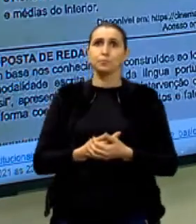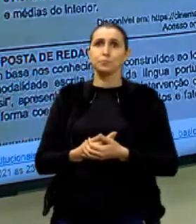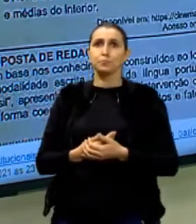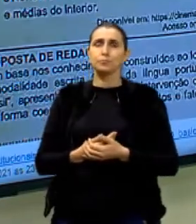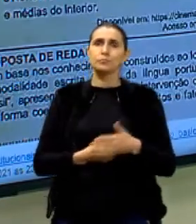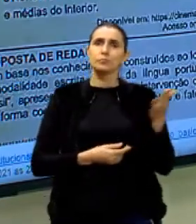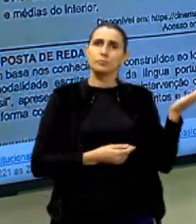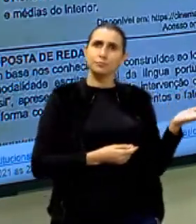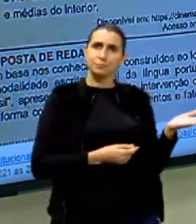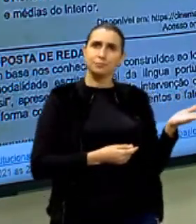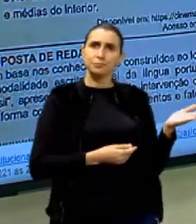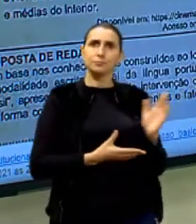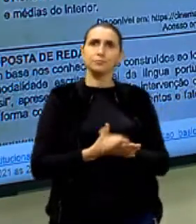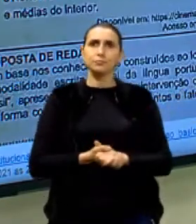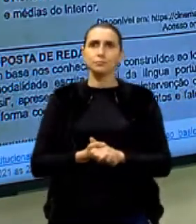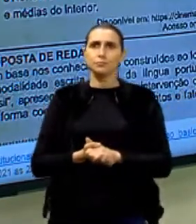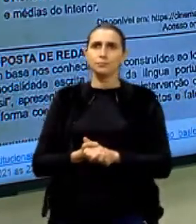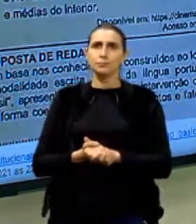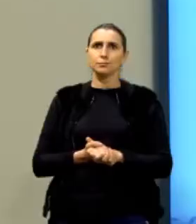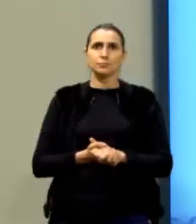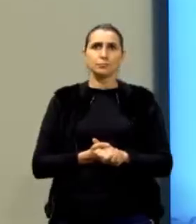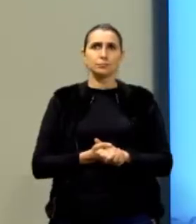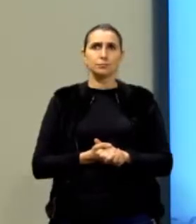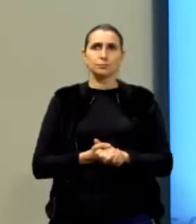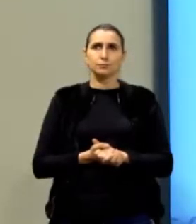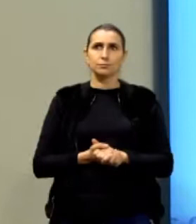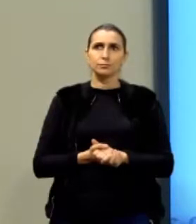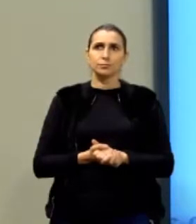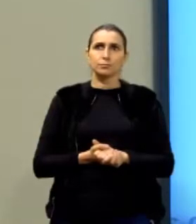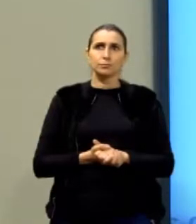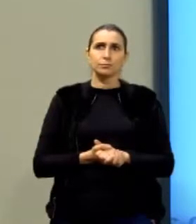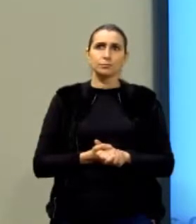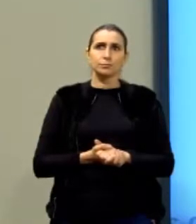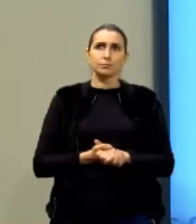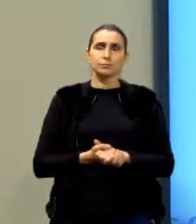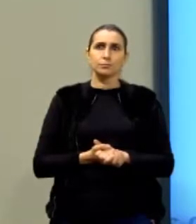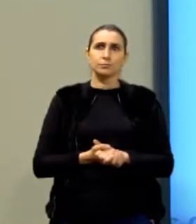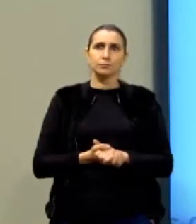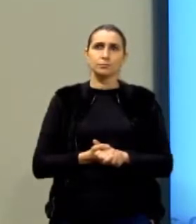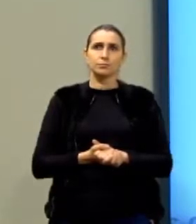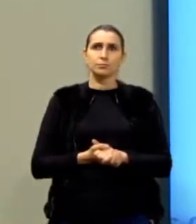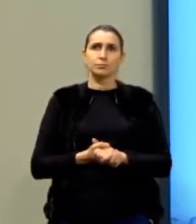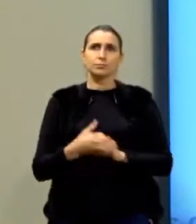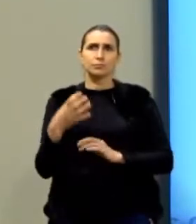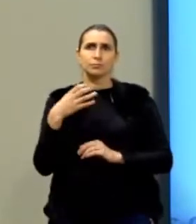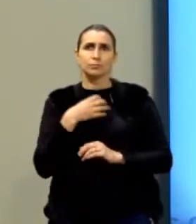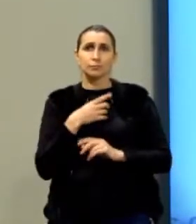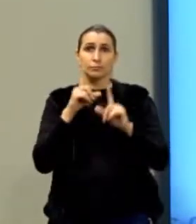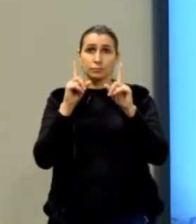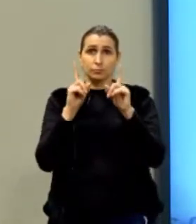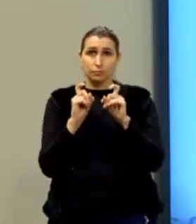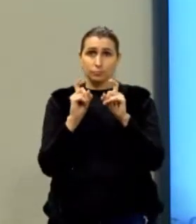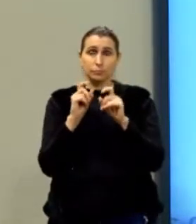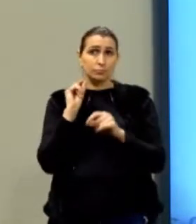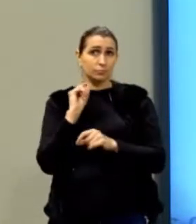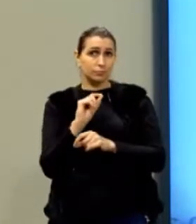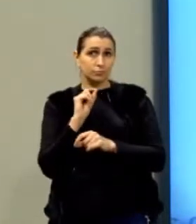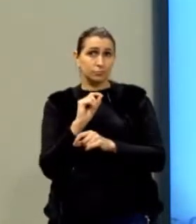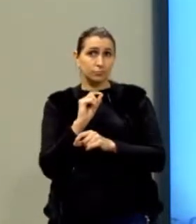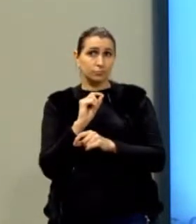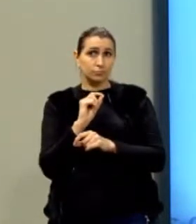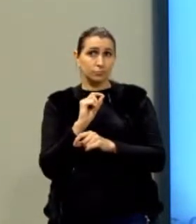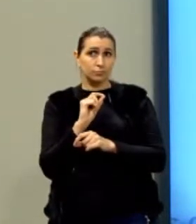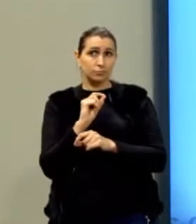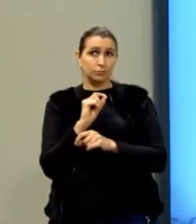Olha só, meus queridões. Isso aqui, ó, é uma foto, na verdade, né? Porque eu